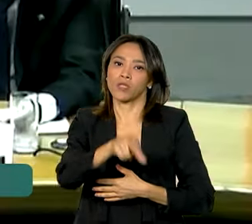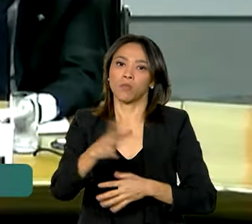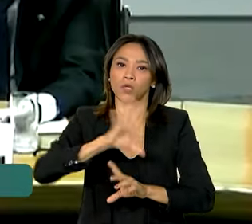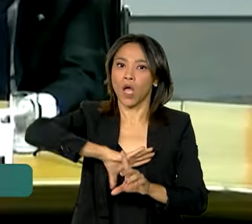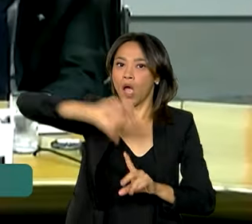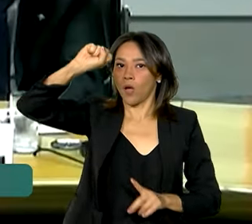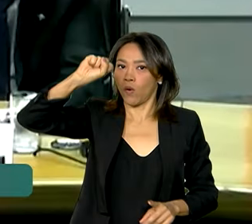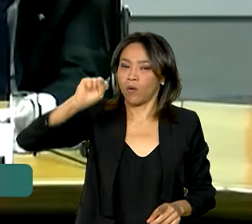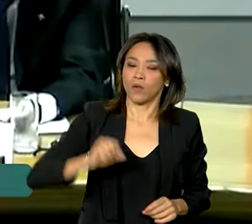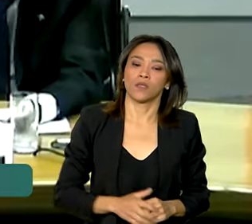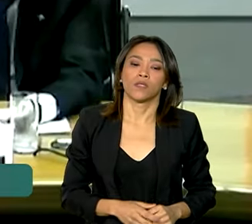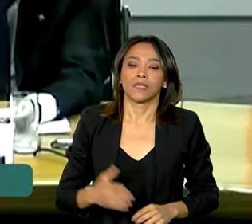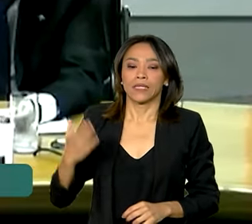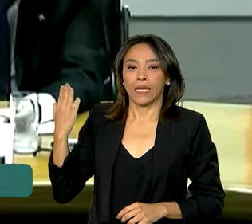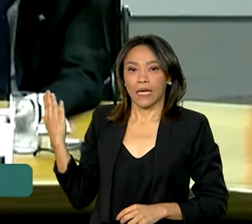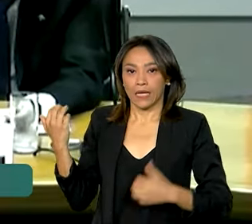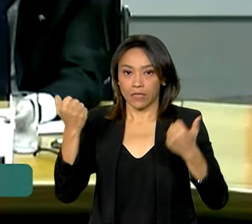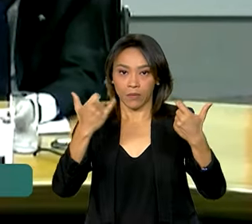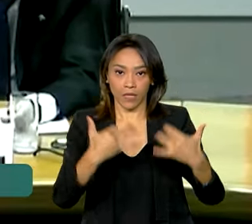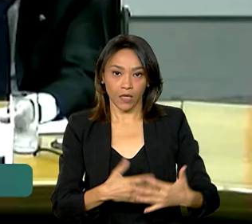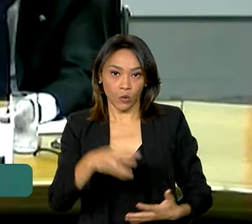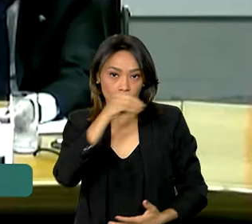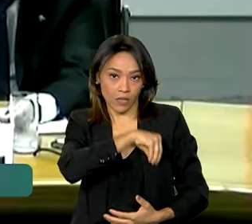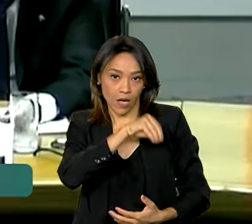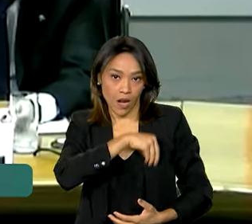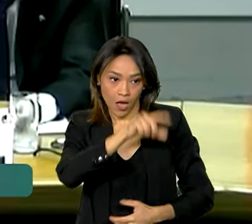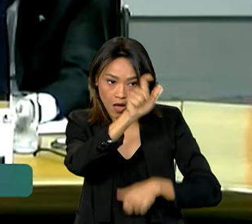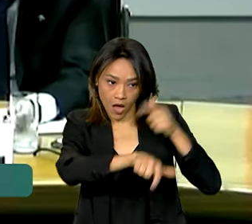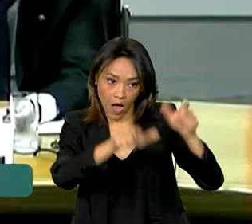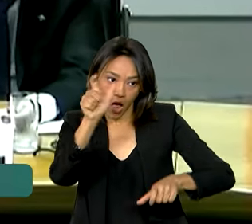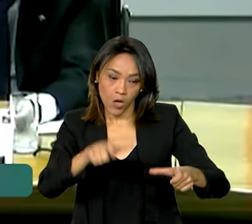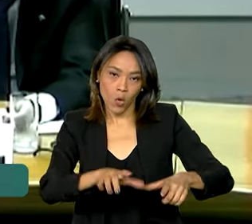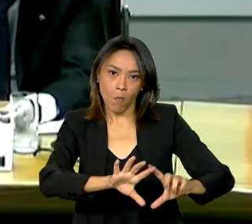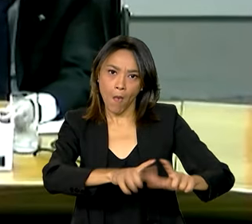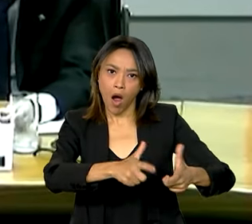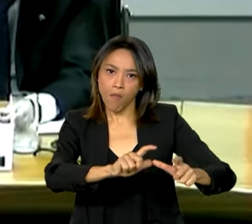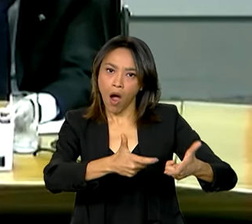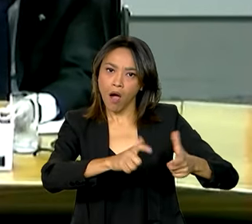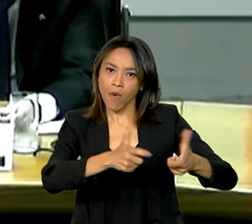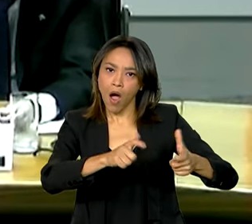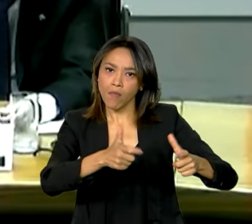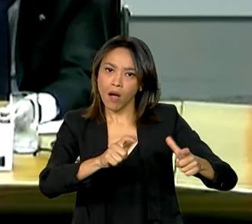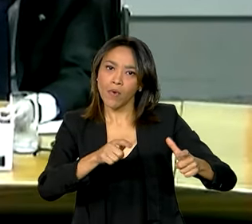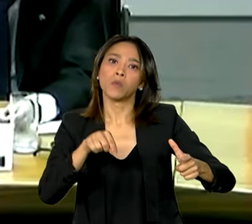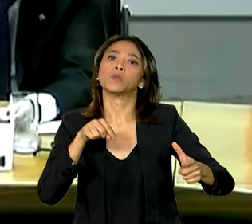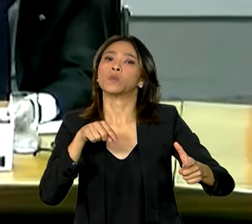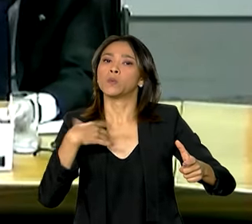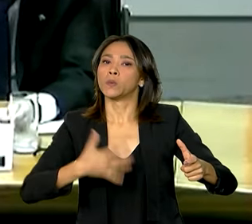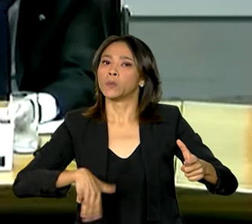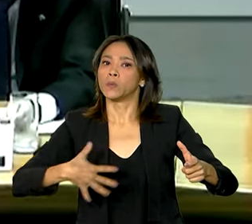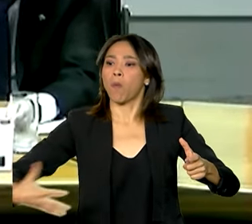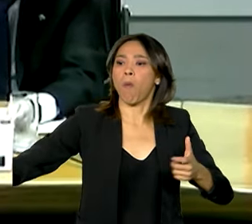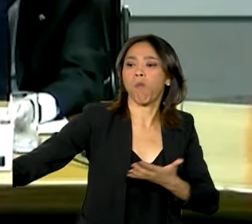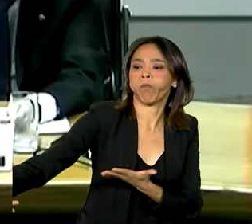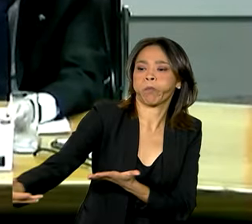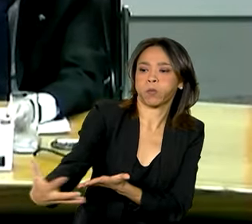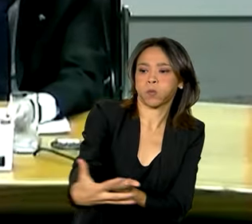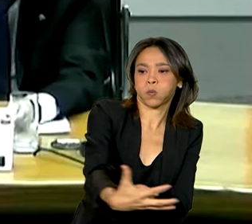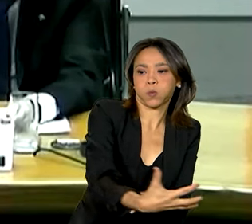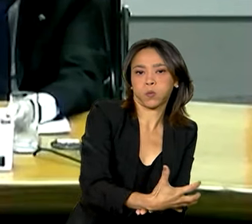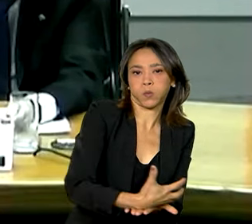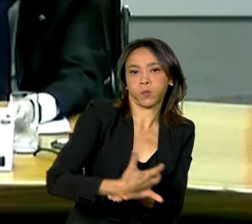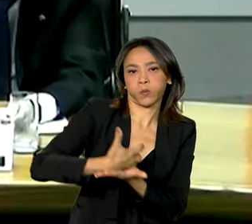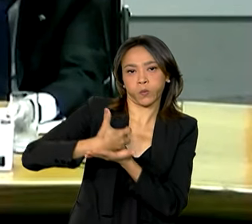A massa salarial está empurrando para cima o rendimento ou arrecadação da